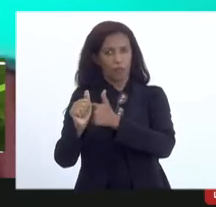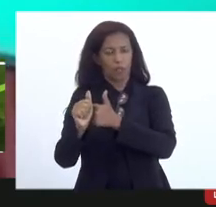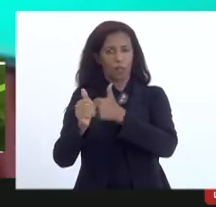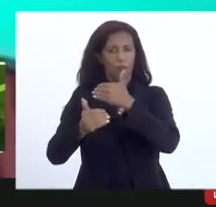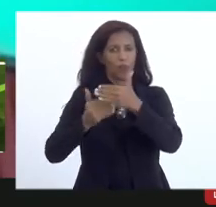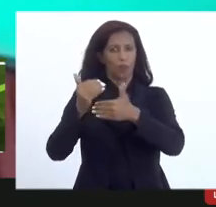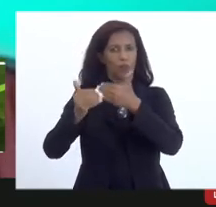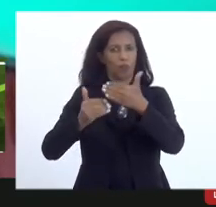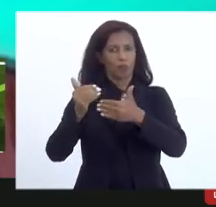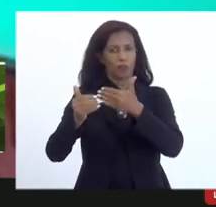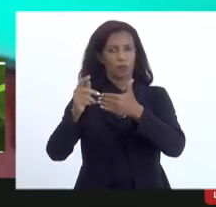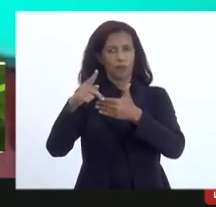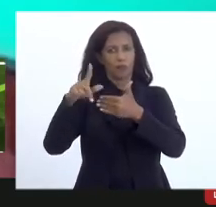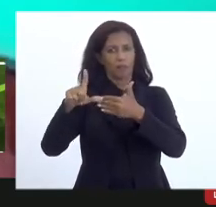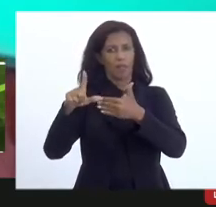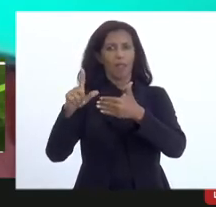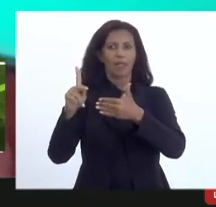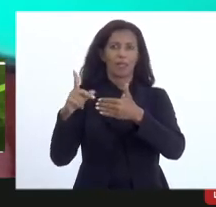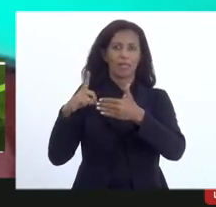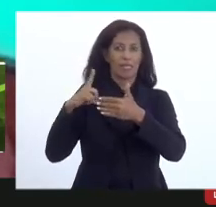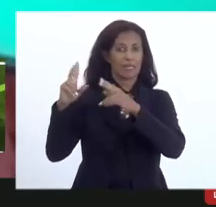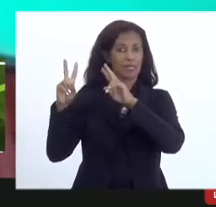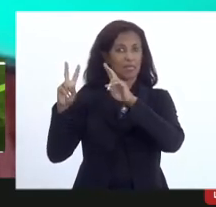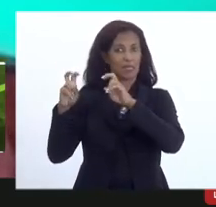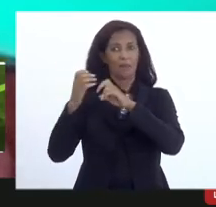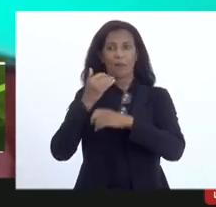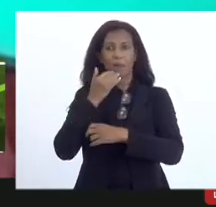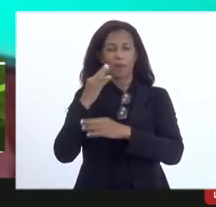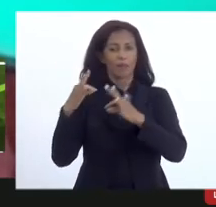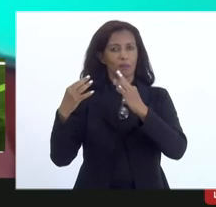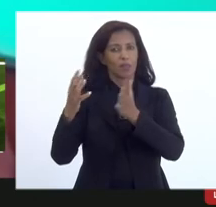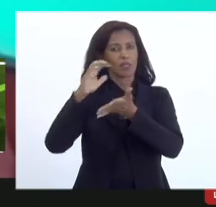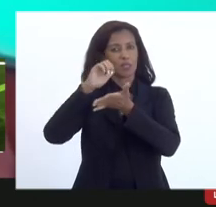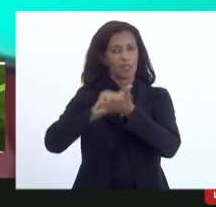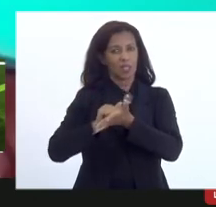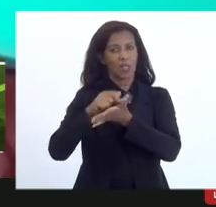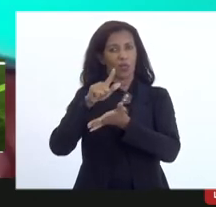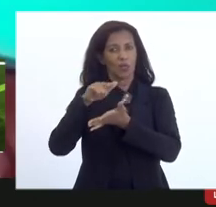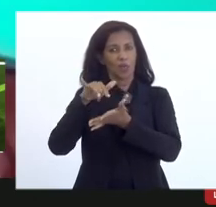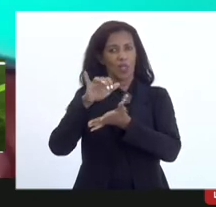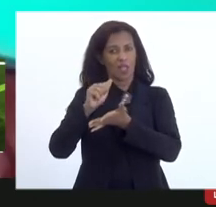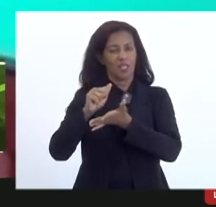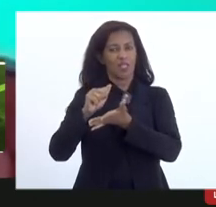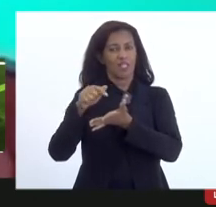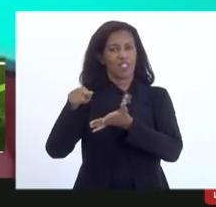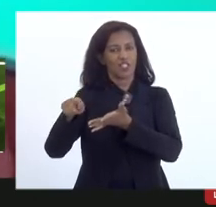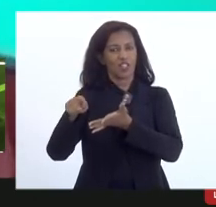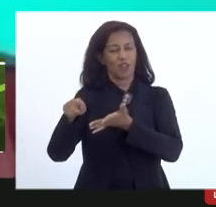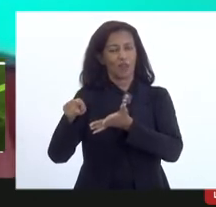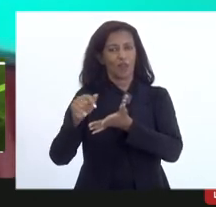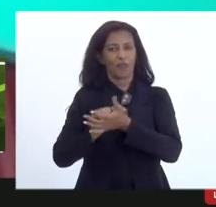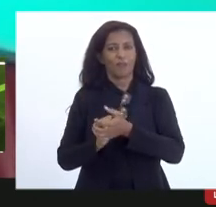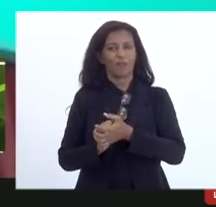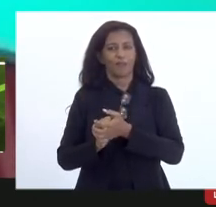andamento deste PED, deste tema, eu peço que, se possível, se cadastre no link que já foi colocado lá no YouTube.